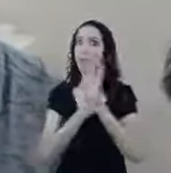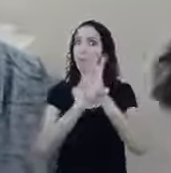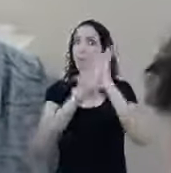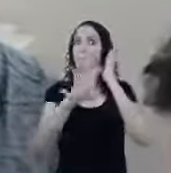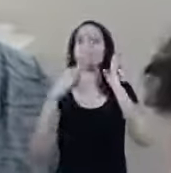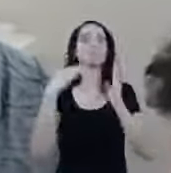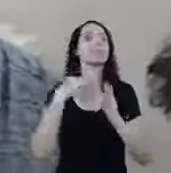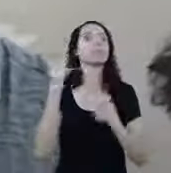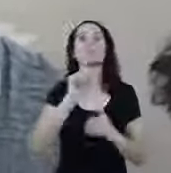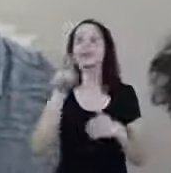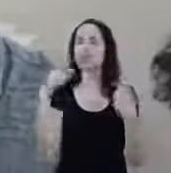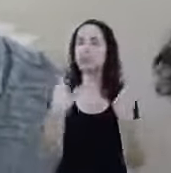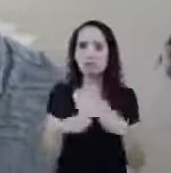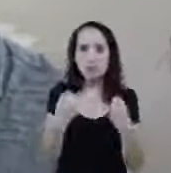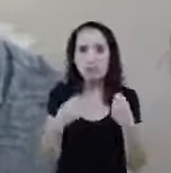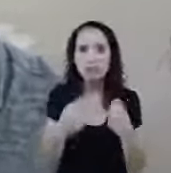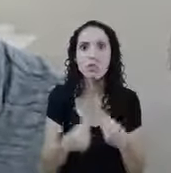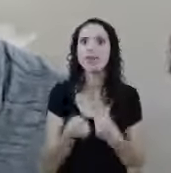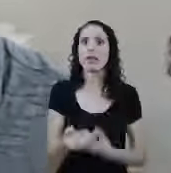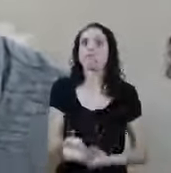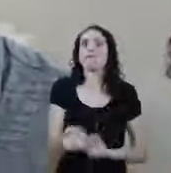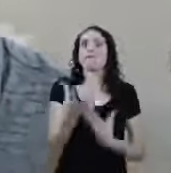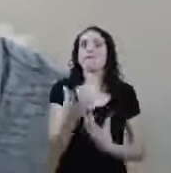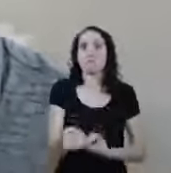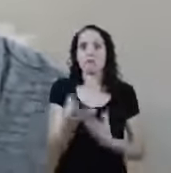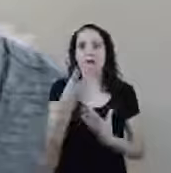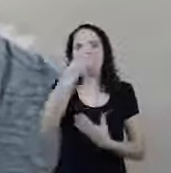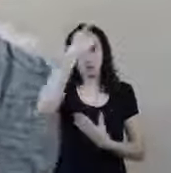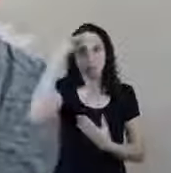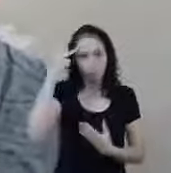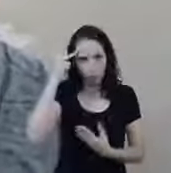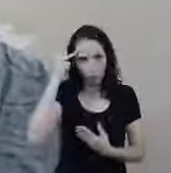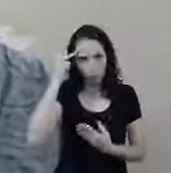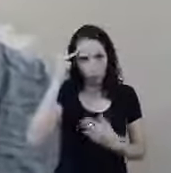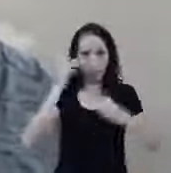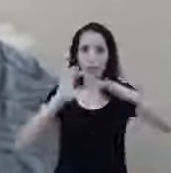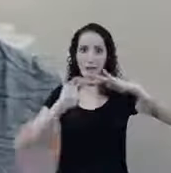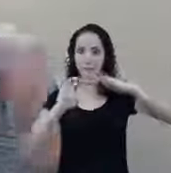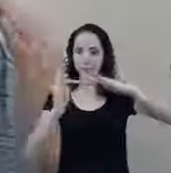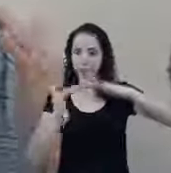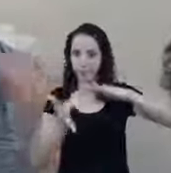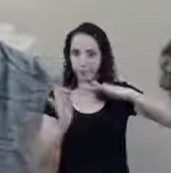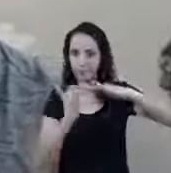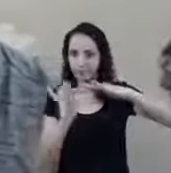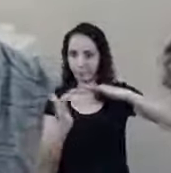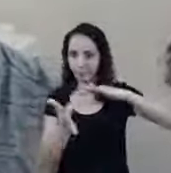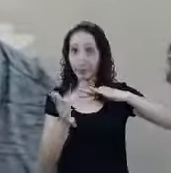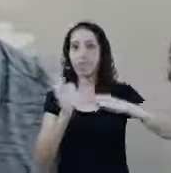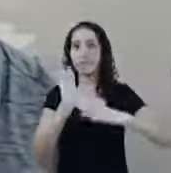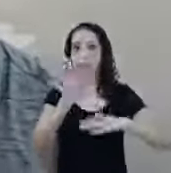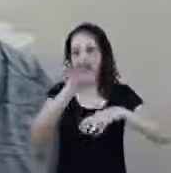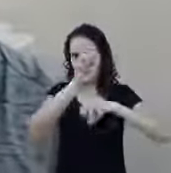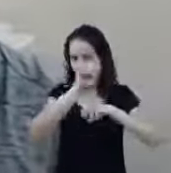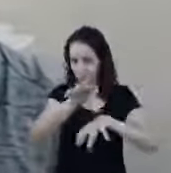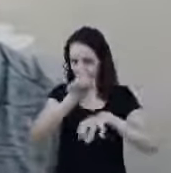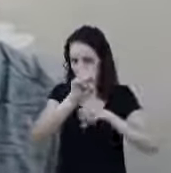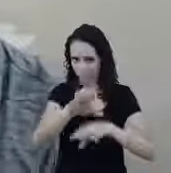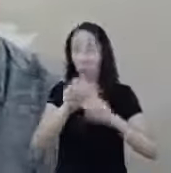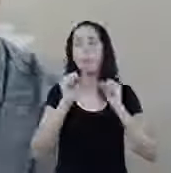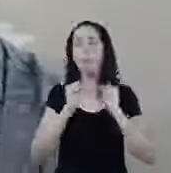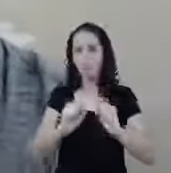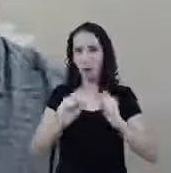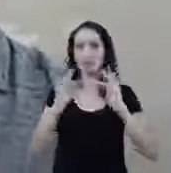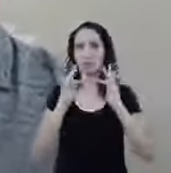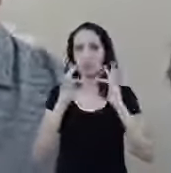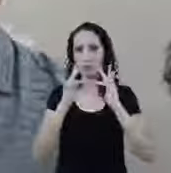De banco Não precisa Informe seu pessoal Tá bom É por plataformas digitais A gente vai estar Orientando vocês Pode nos contactar